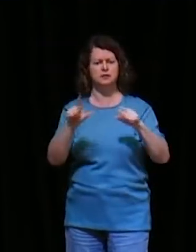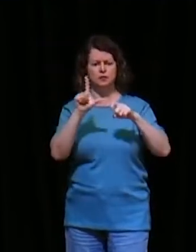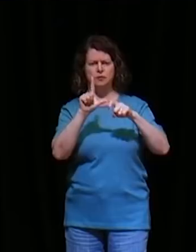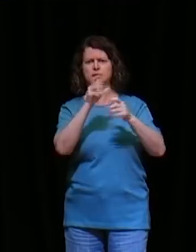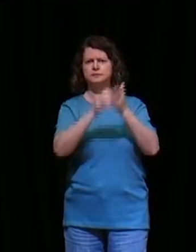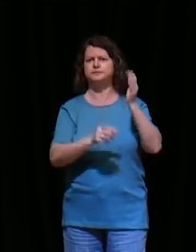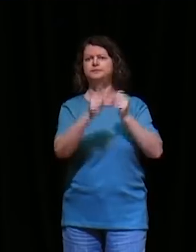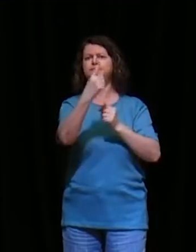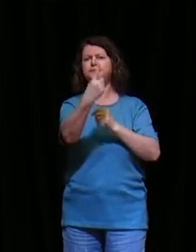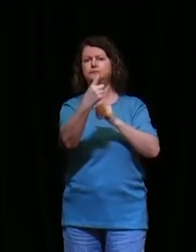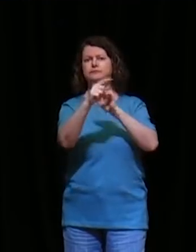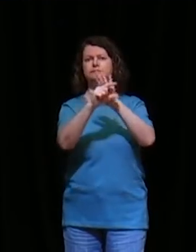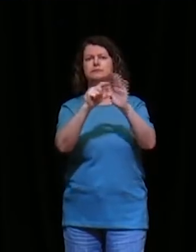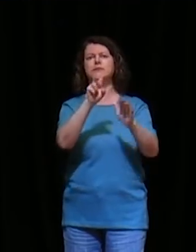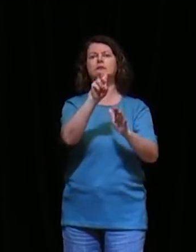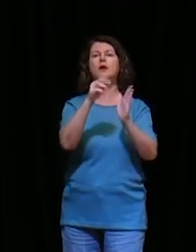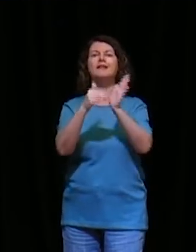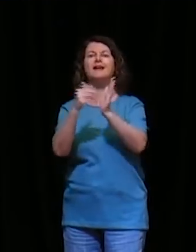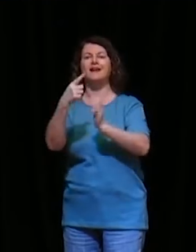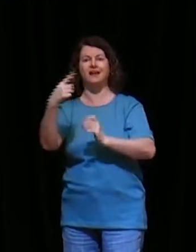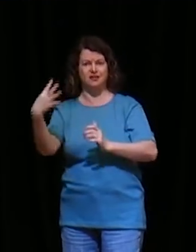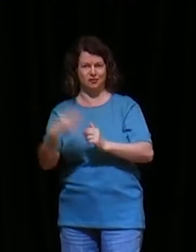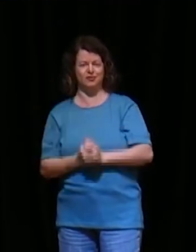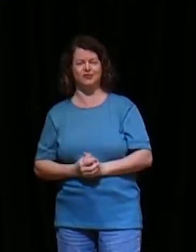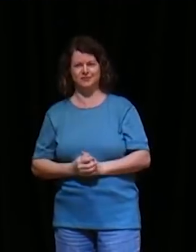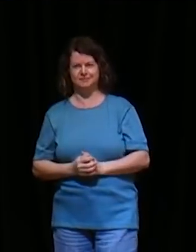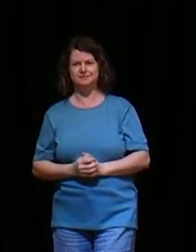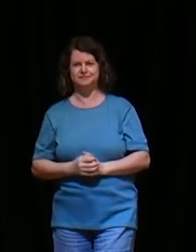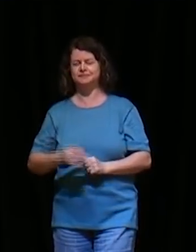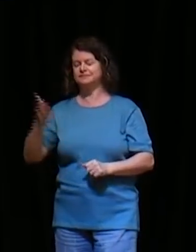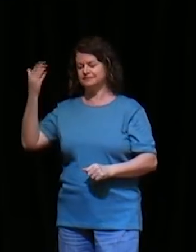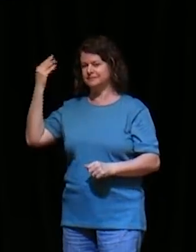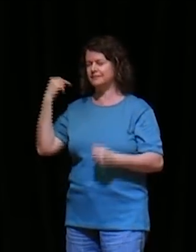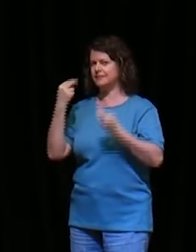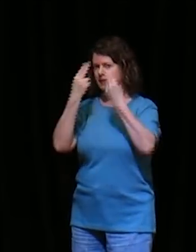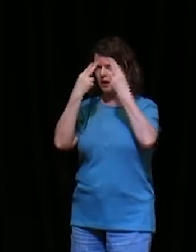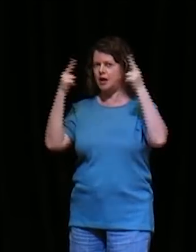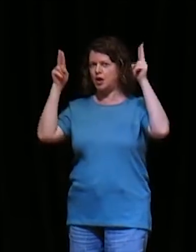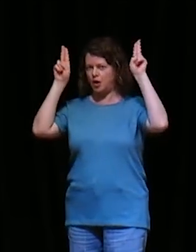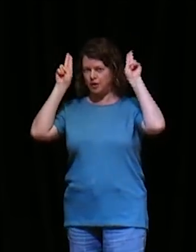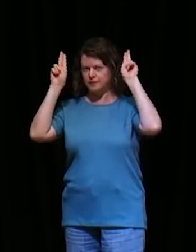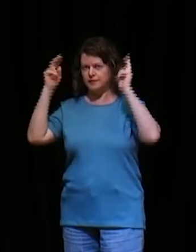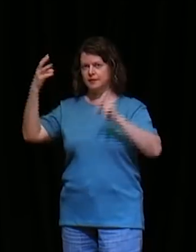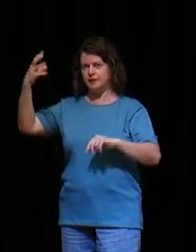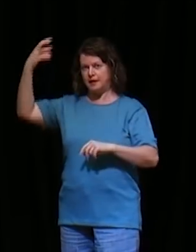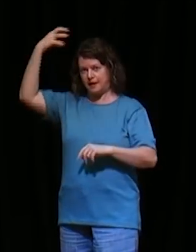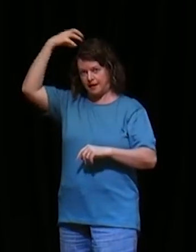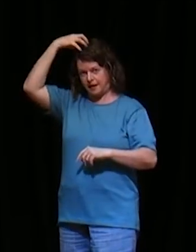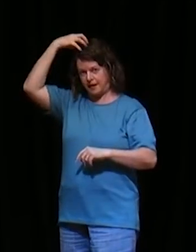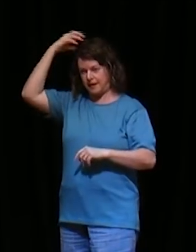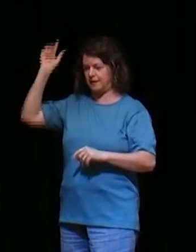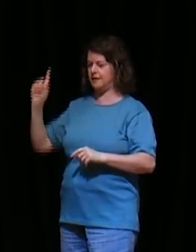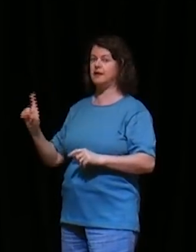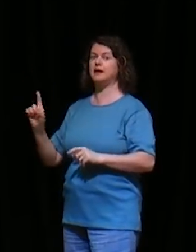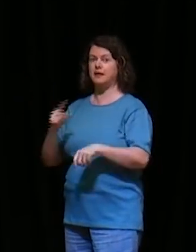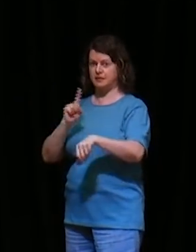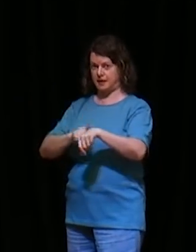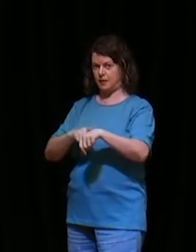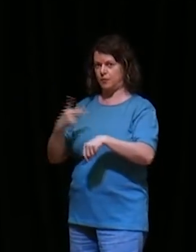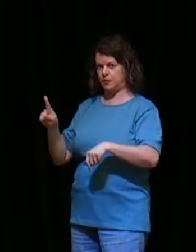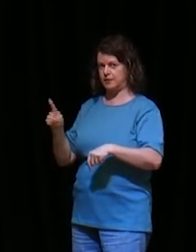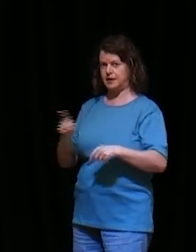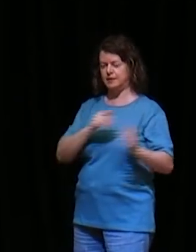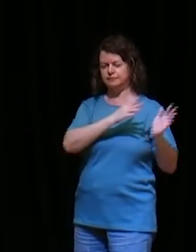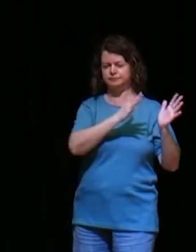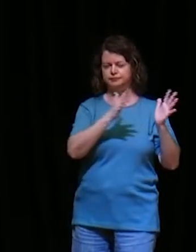ao verso 14, conta sobre isso, existiu no tempo de Herodes, rei da Judéia, um sacerdote, chamado Zacarias, da ordem de